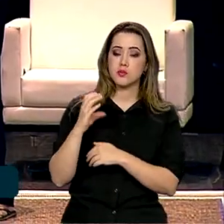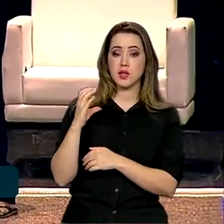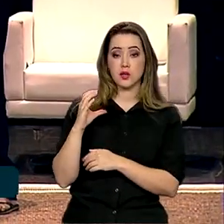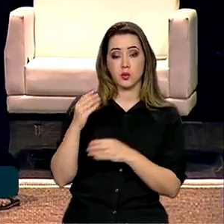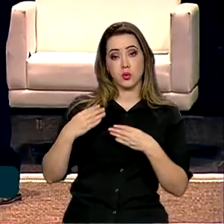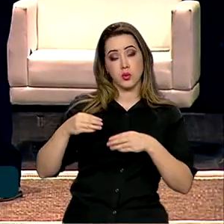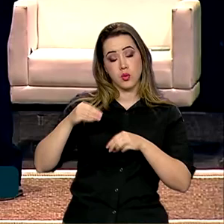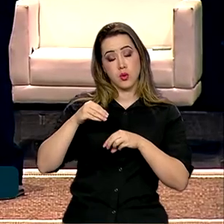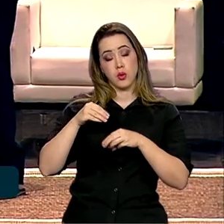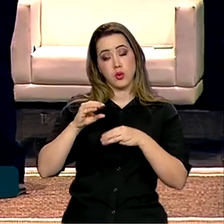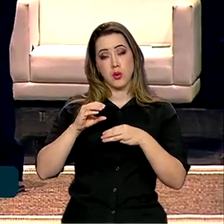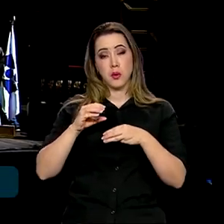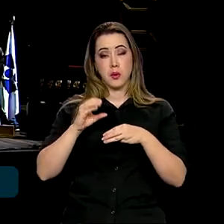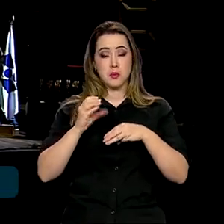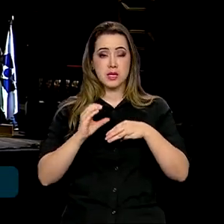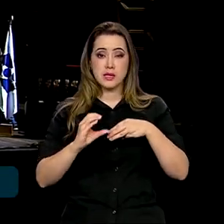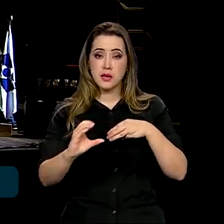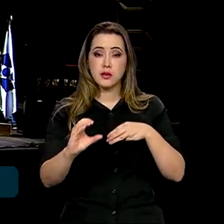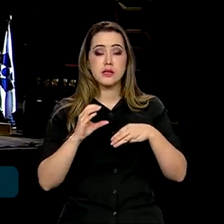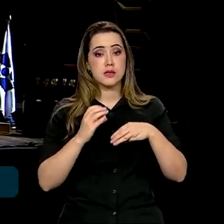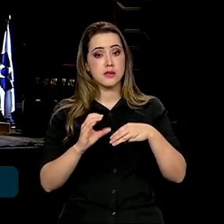divulgação do censo indígena.